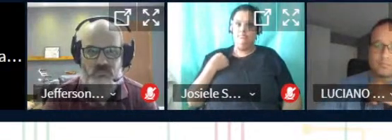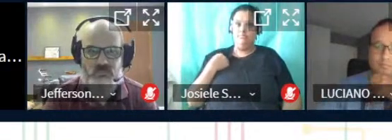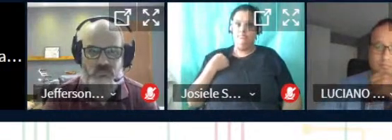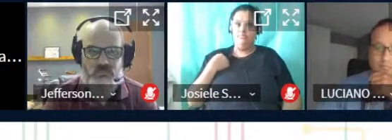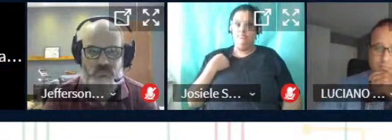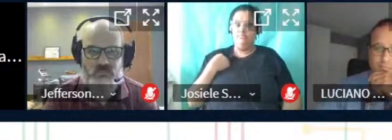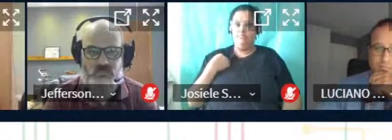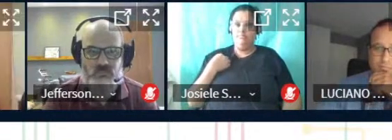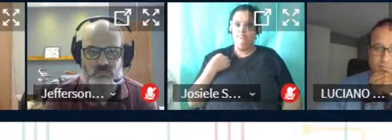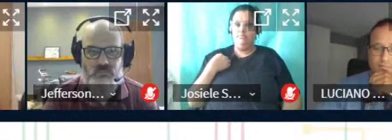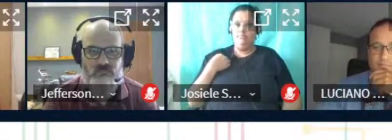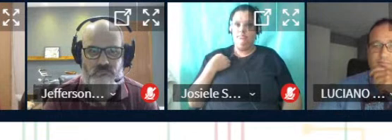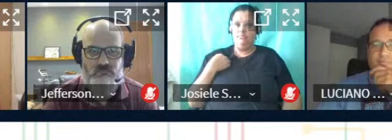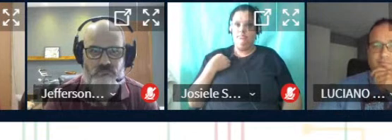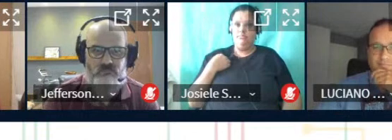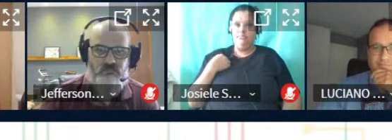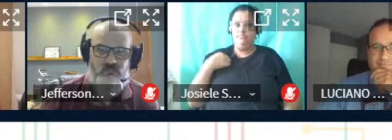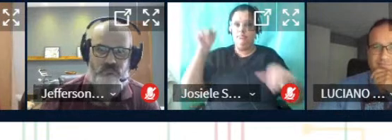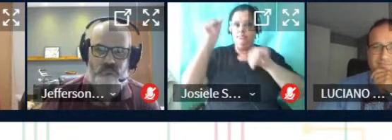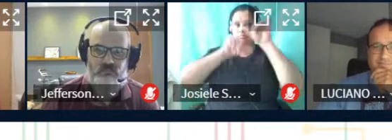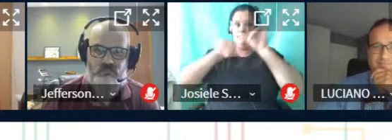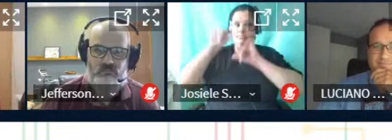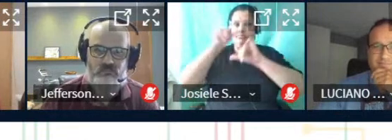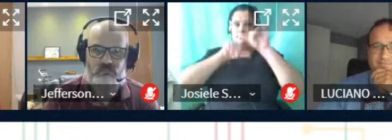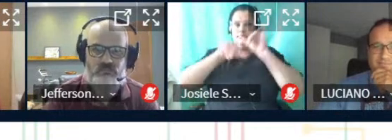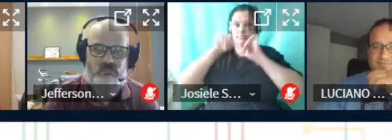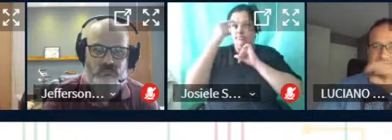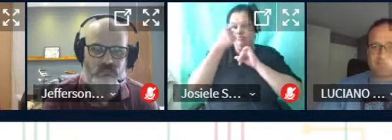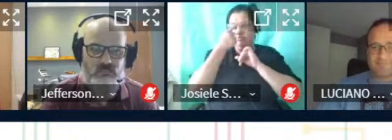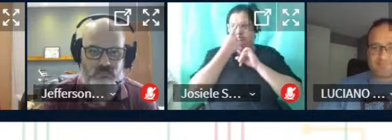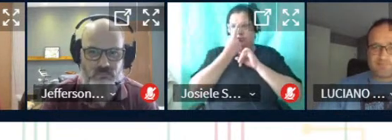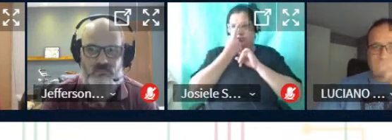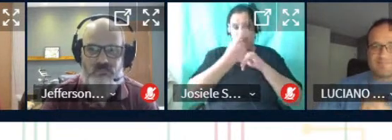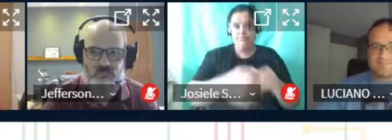Muito bem, todos. Boa tarde.